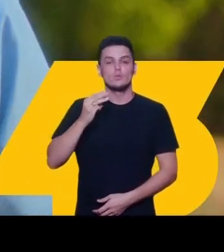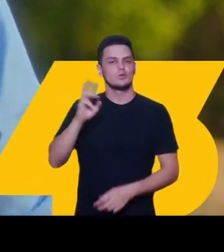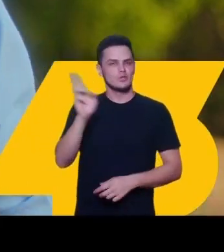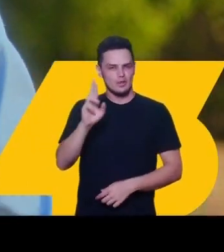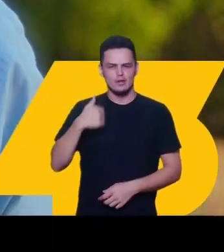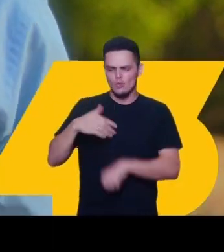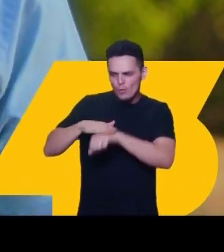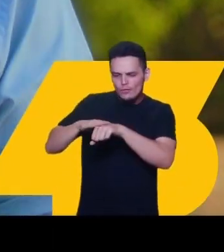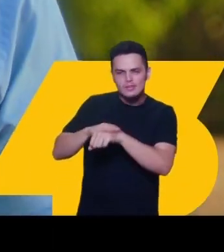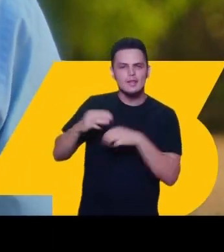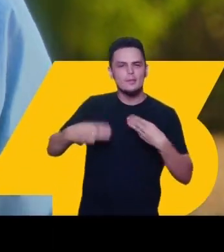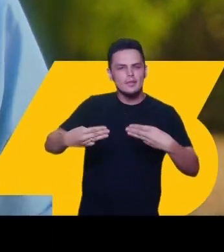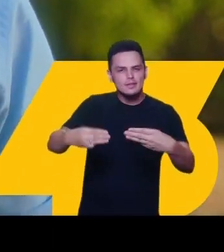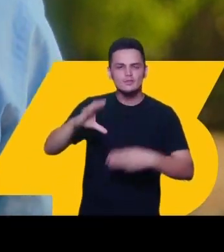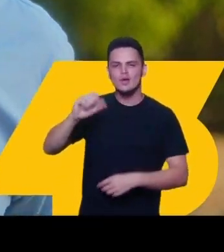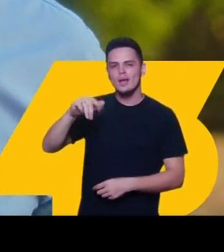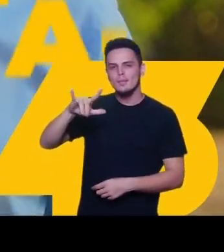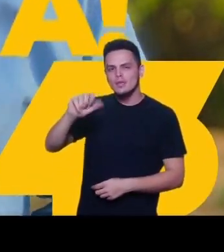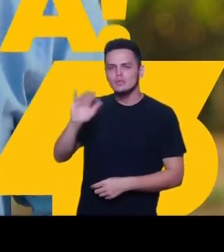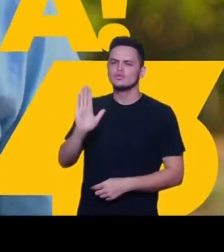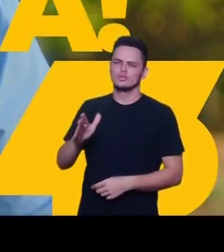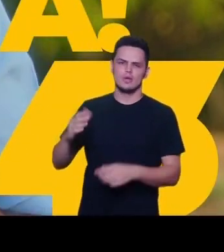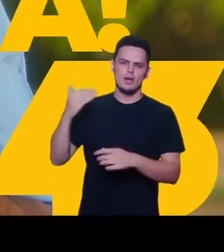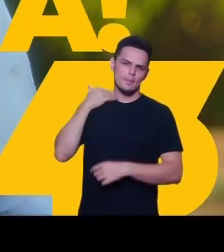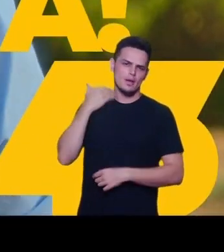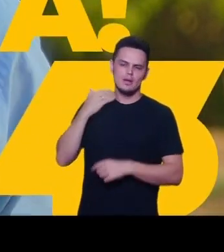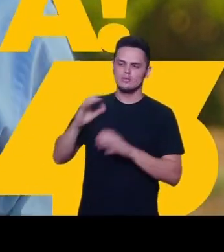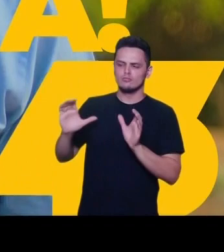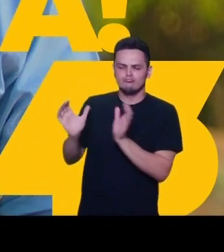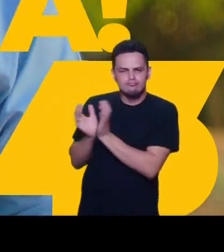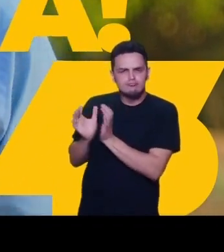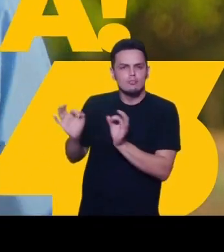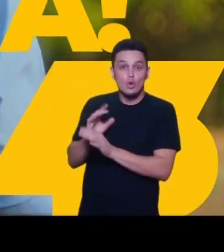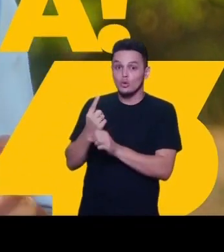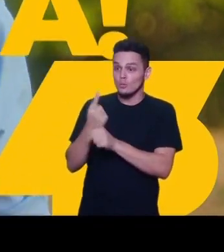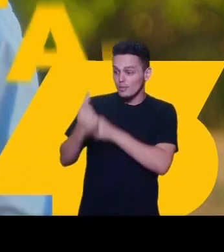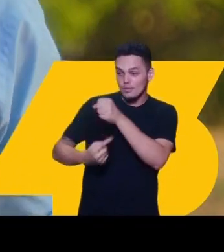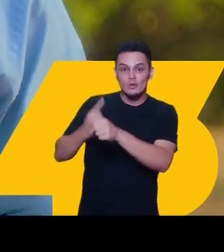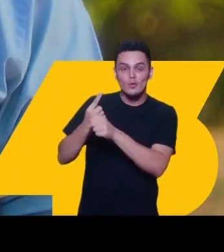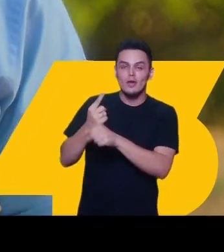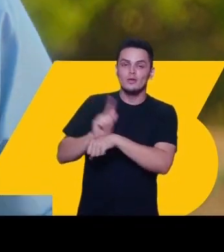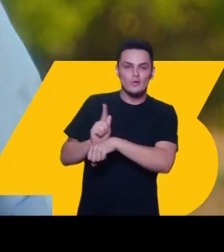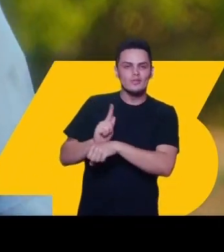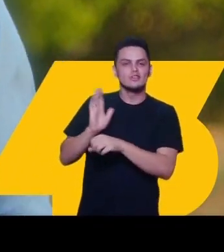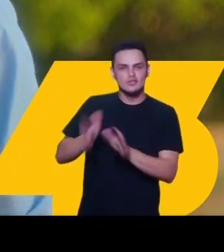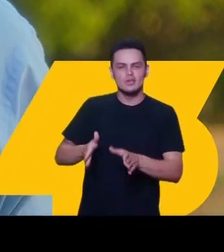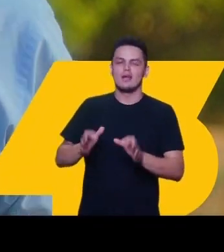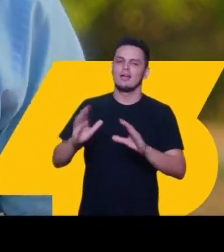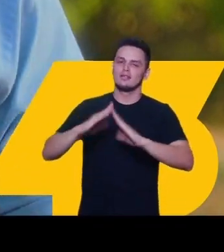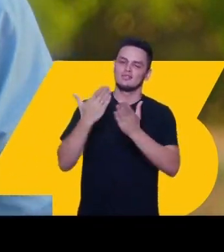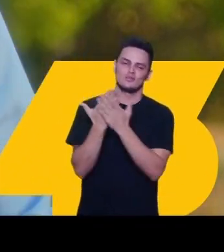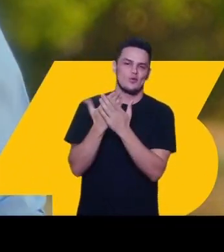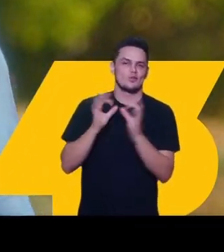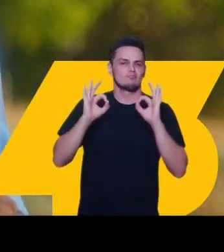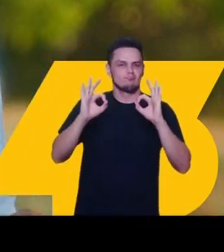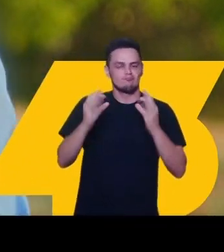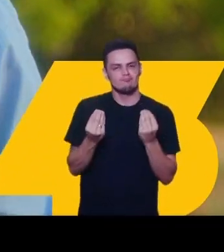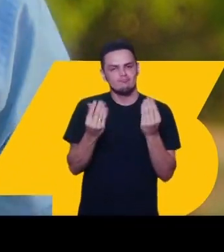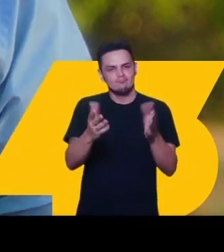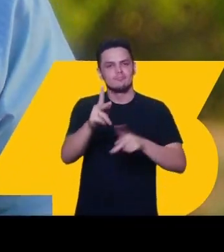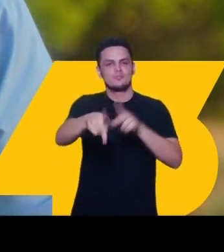Eu falei com o ministro Caminho Santana, o recurso está na conta, separado, primeiro ano de governo está aí. Escola de primeira